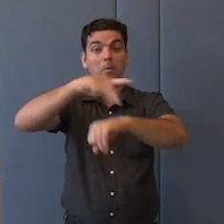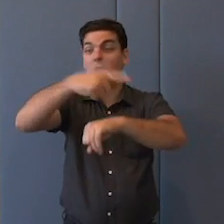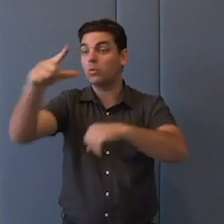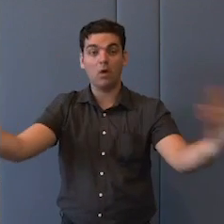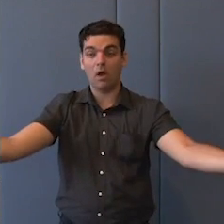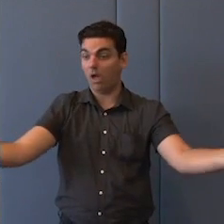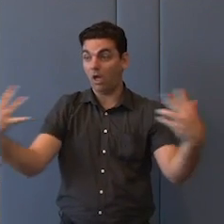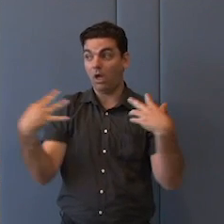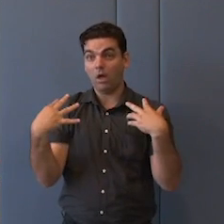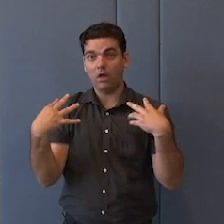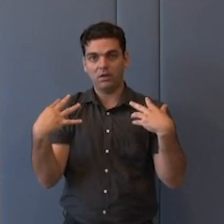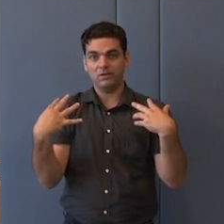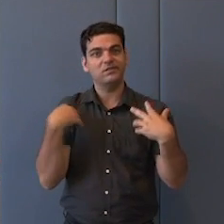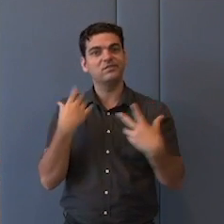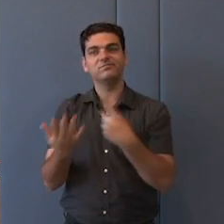reproduzindo ali